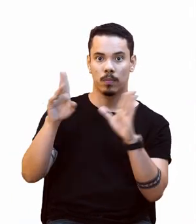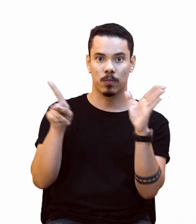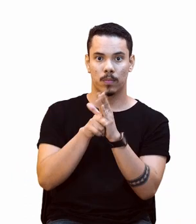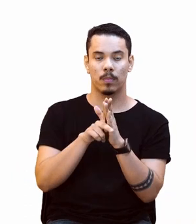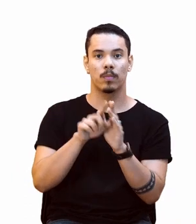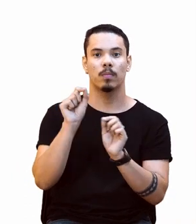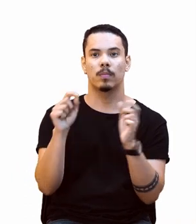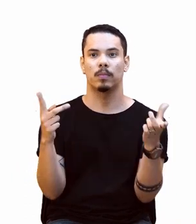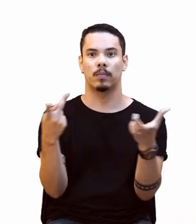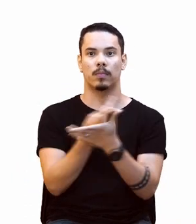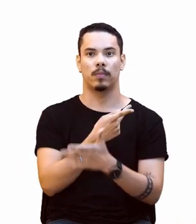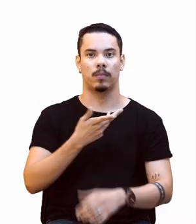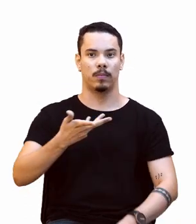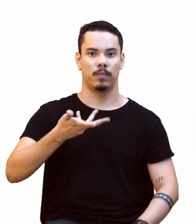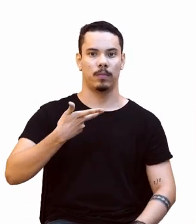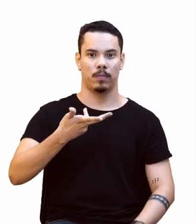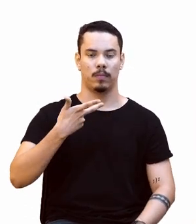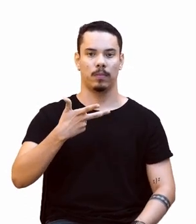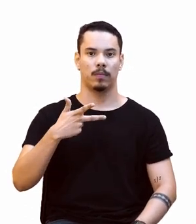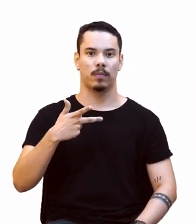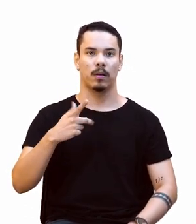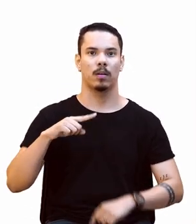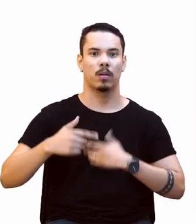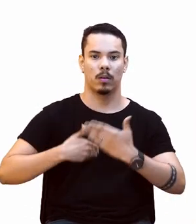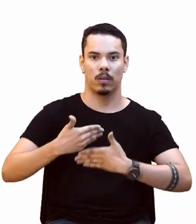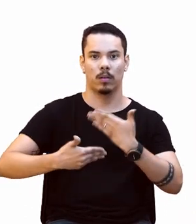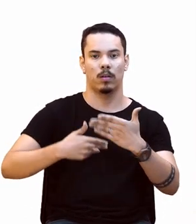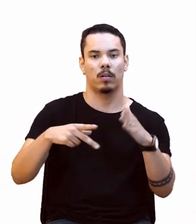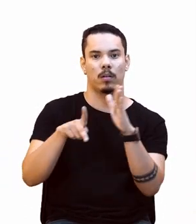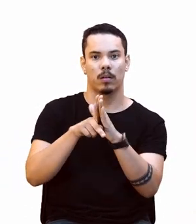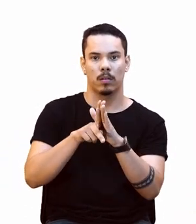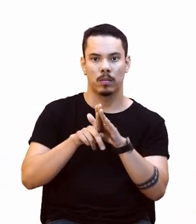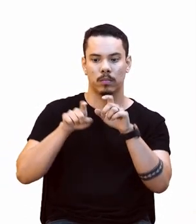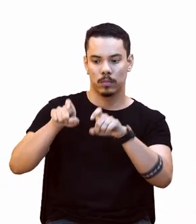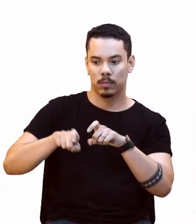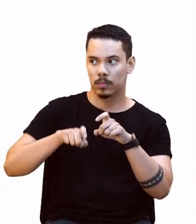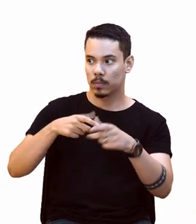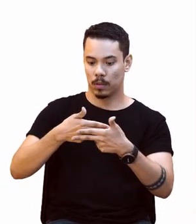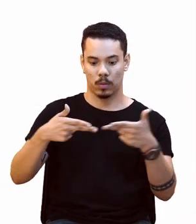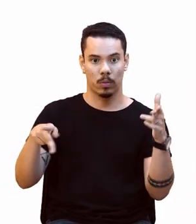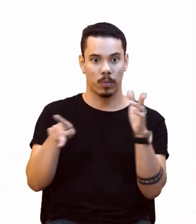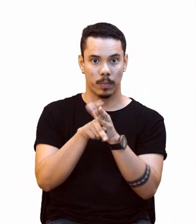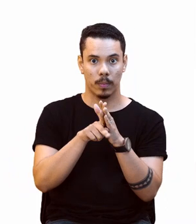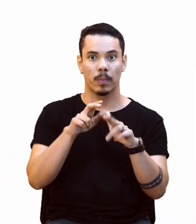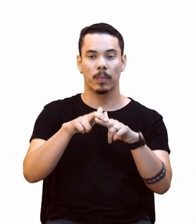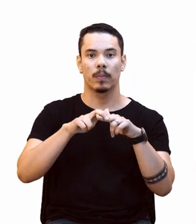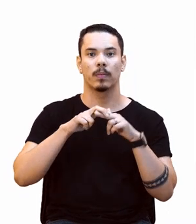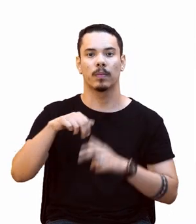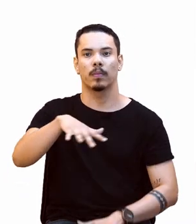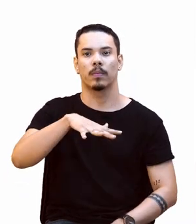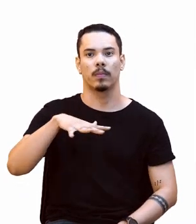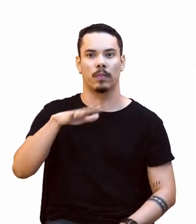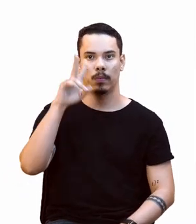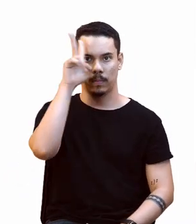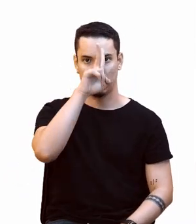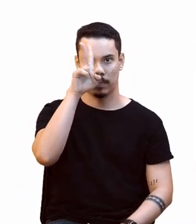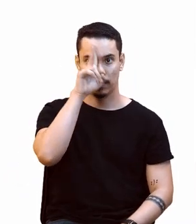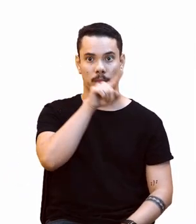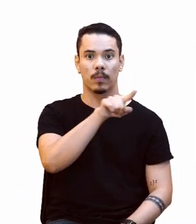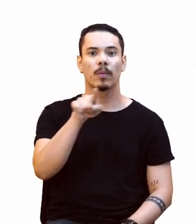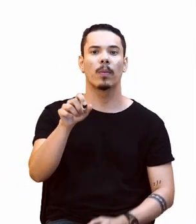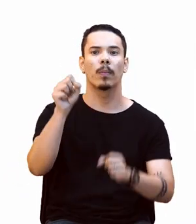acelerado ritmo de processo de urbanização. Aqui, no âmbito da história, vocês podem perguntar se